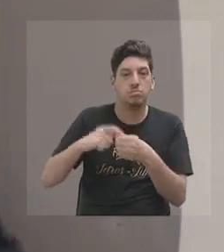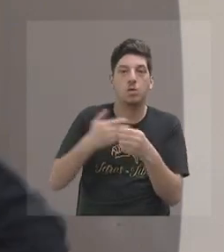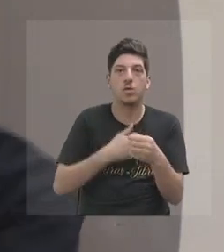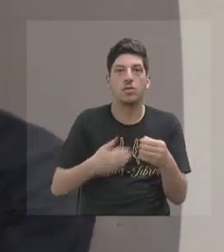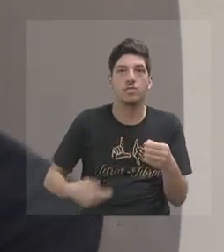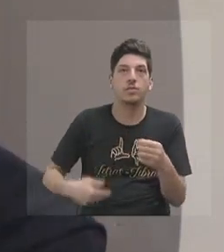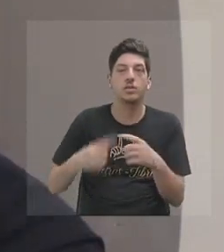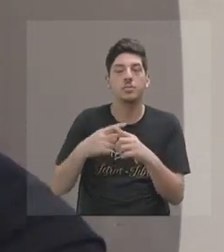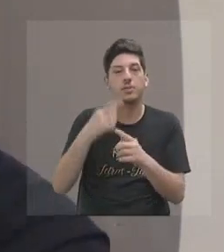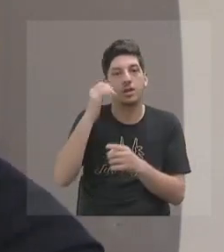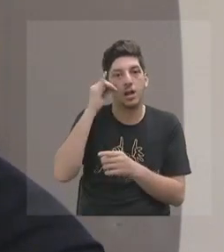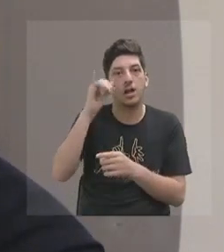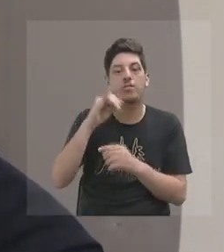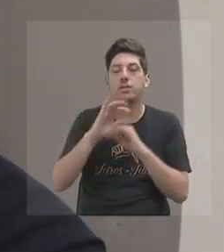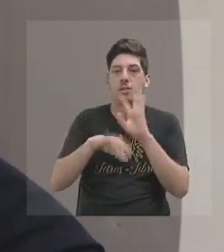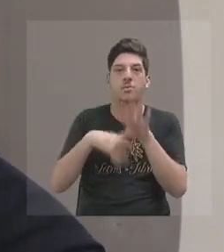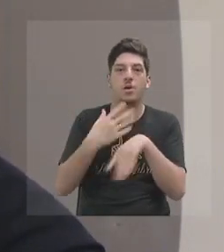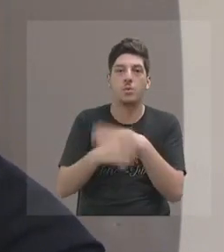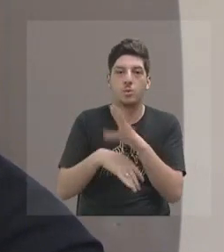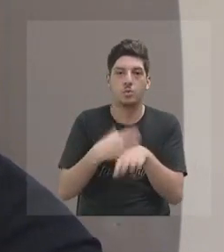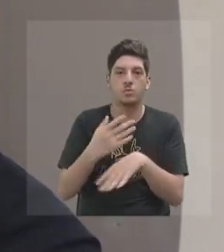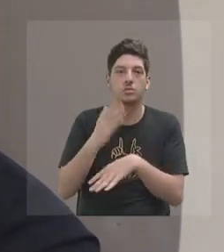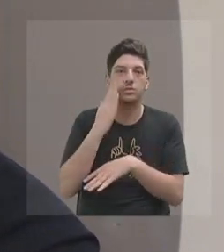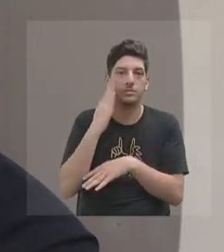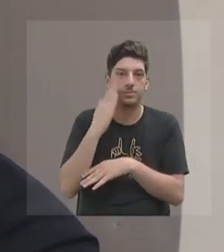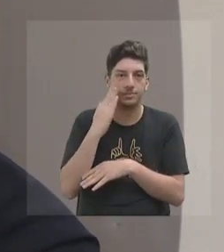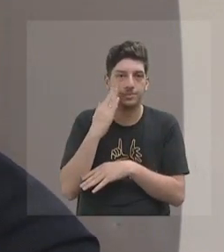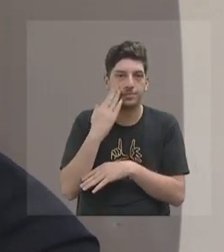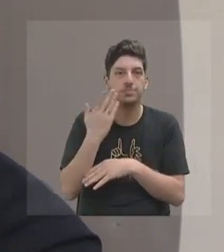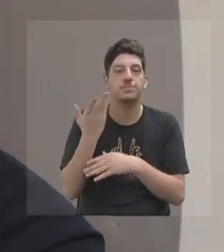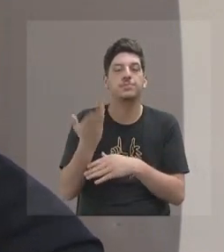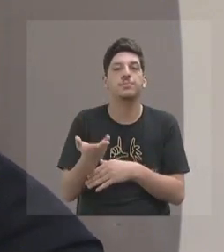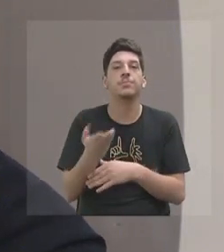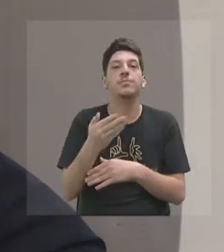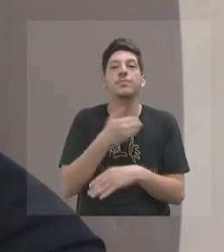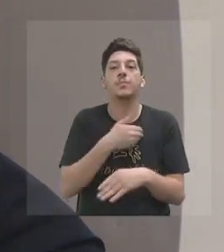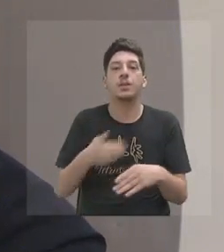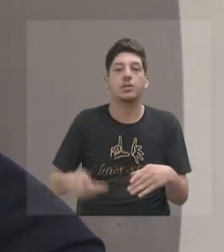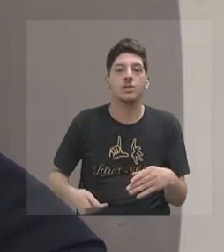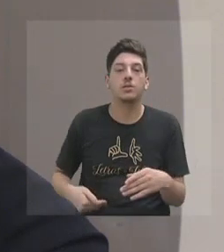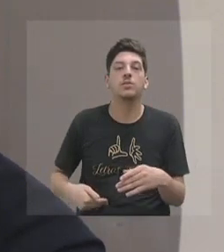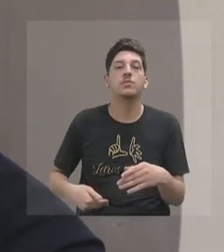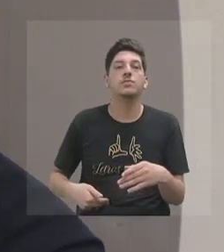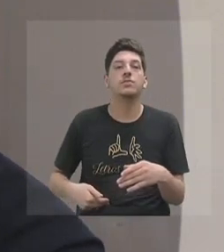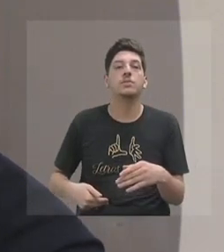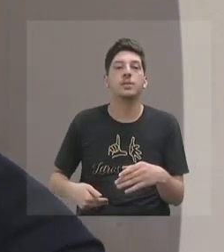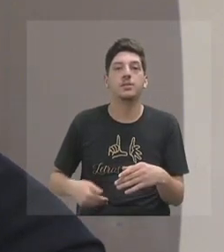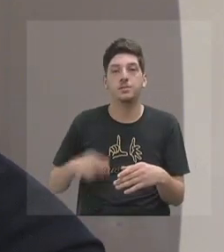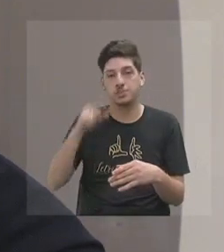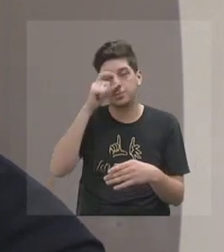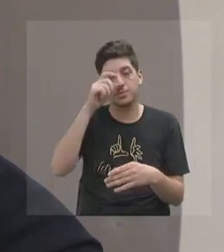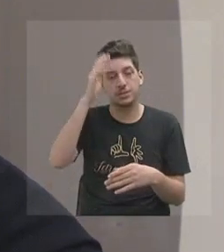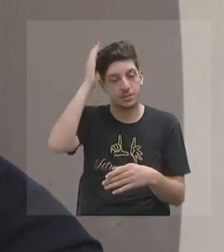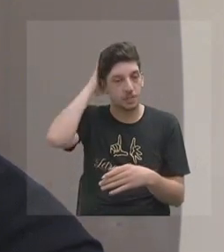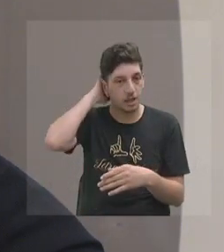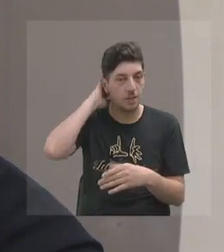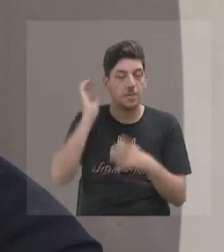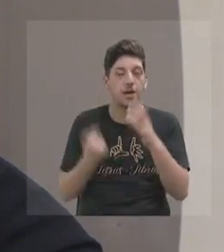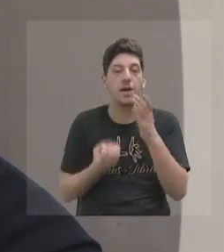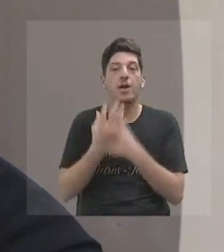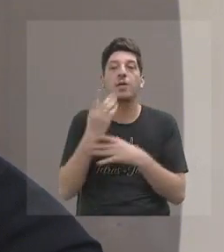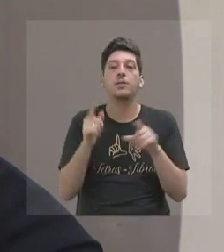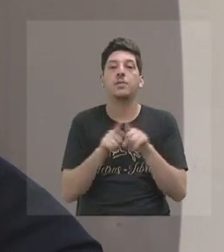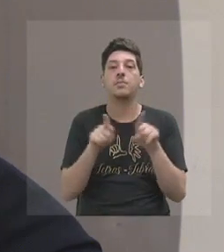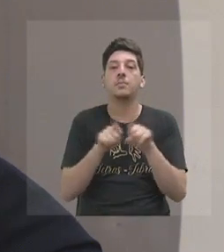saírem do controle. O governo do governador Romeu Zema criou também um